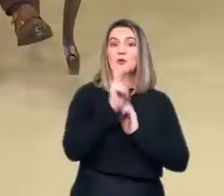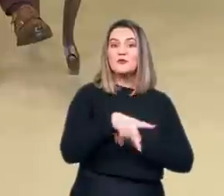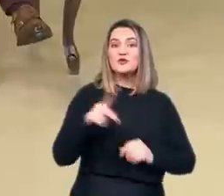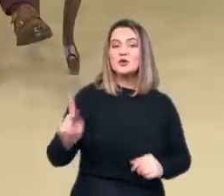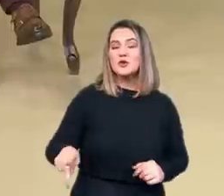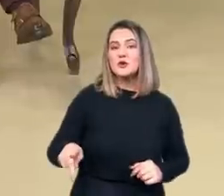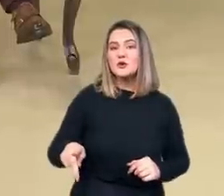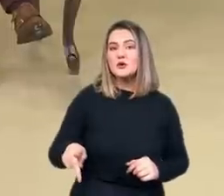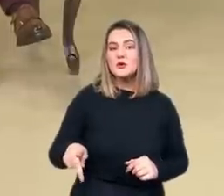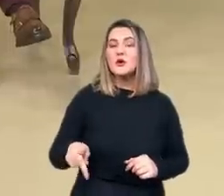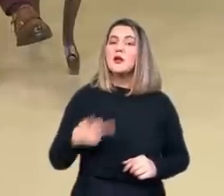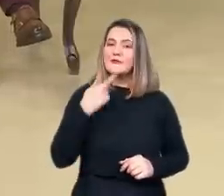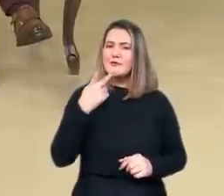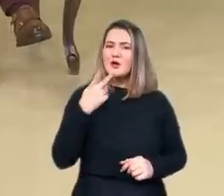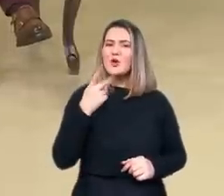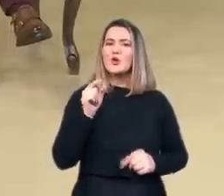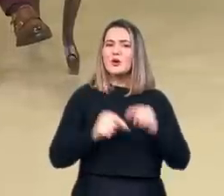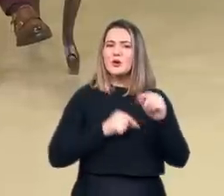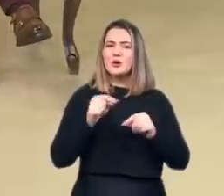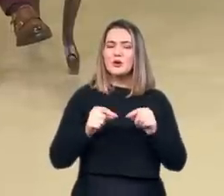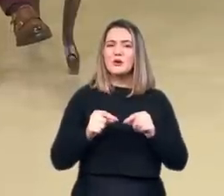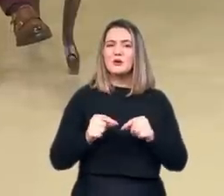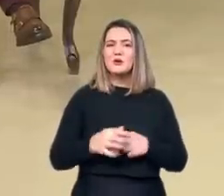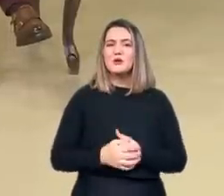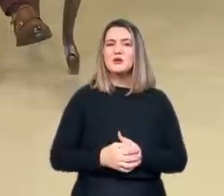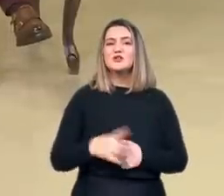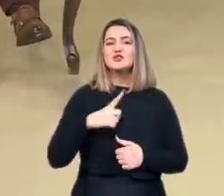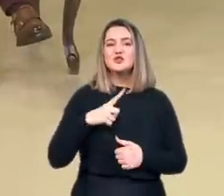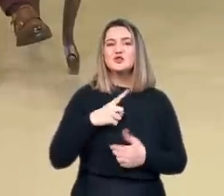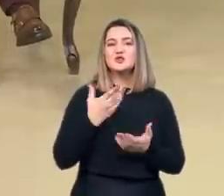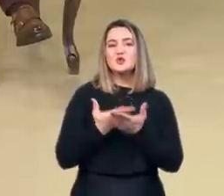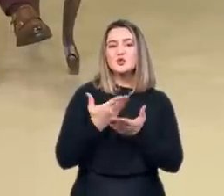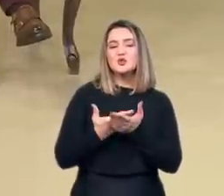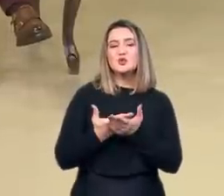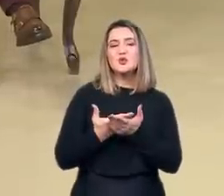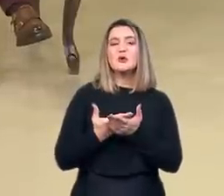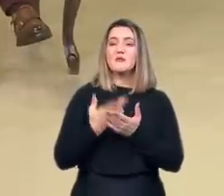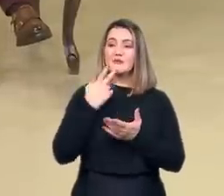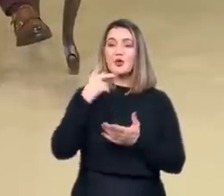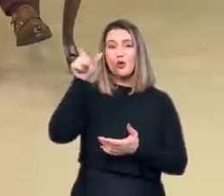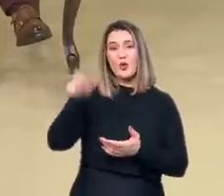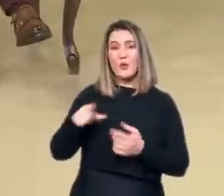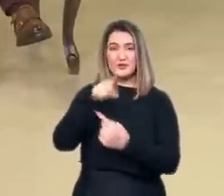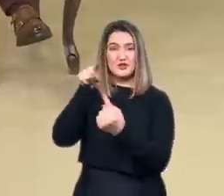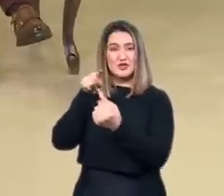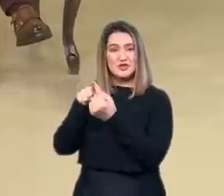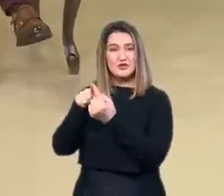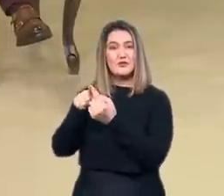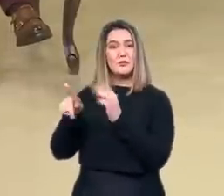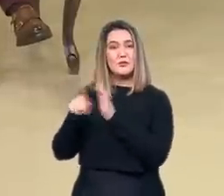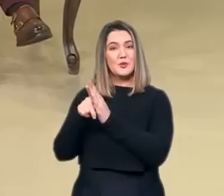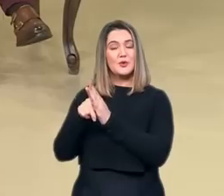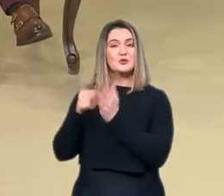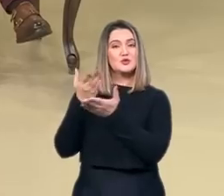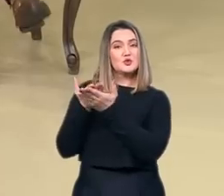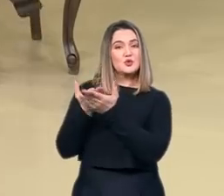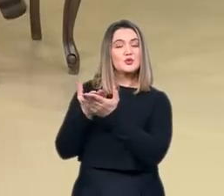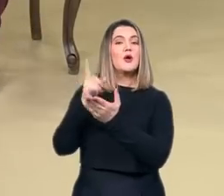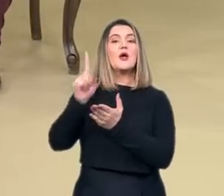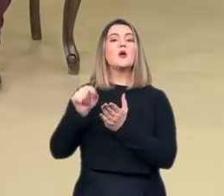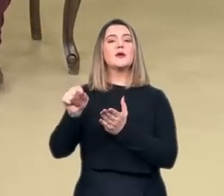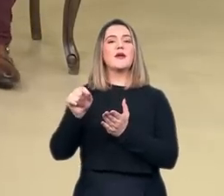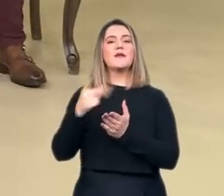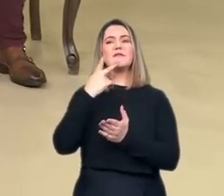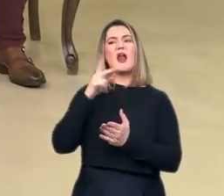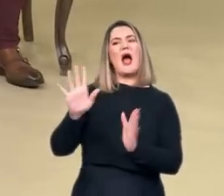O próprio professor Borromeu negou que fosse o objetivo do estudo diminuir o peso dos erros da Inquisição. Eu